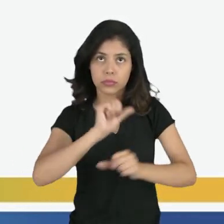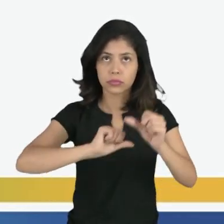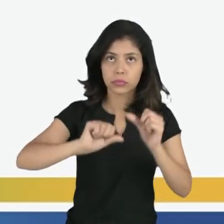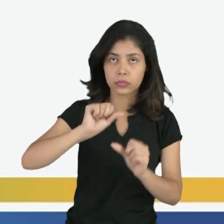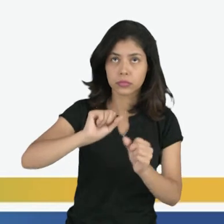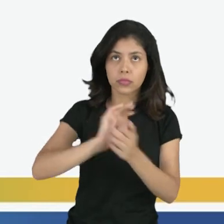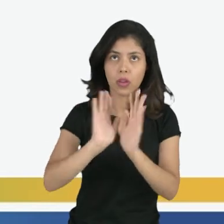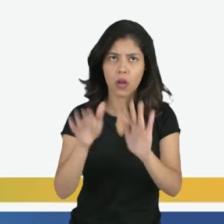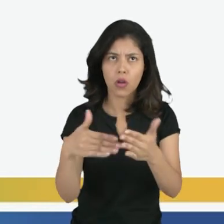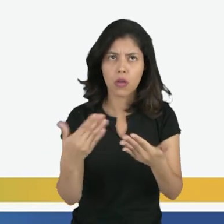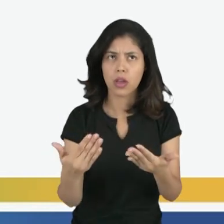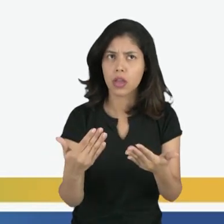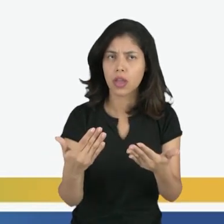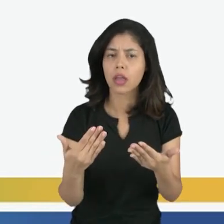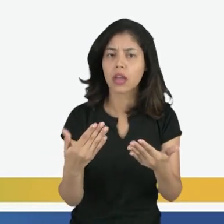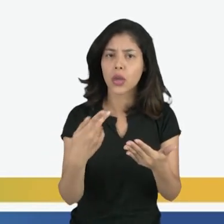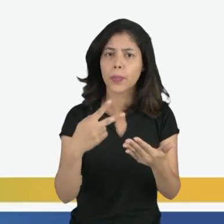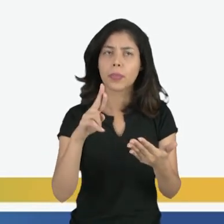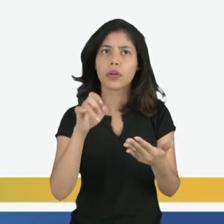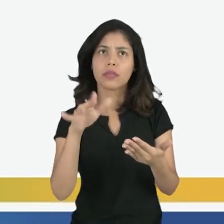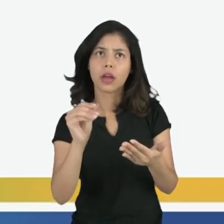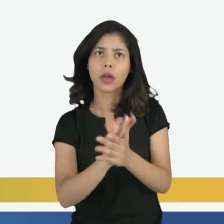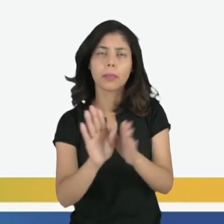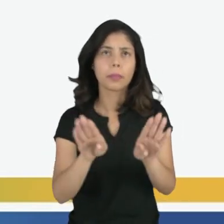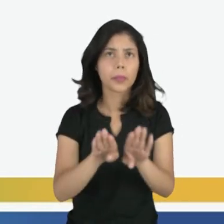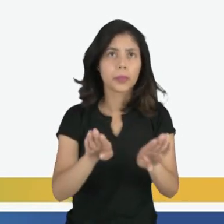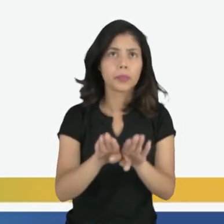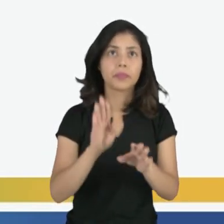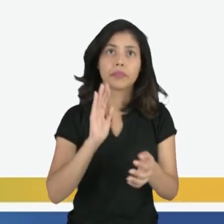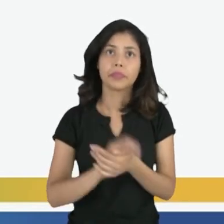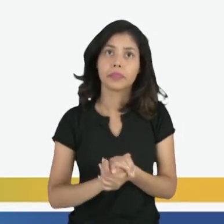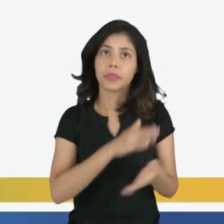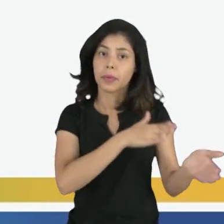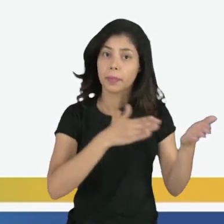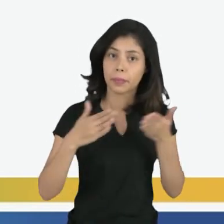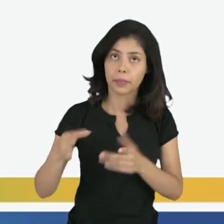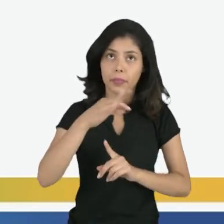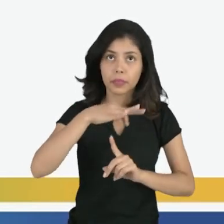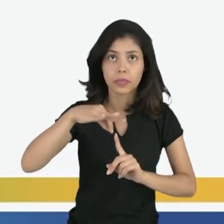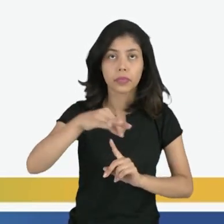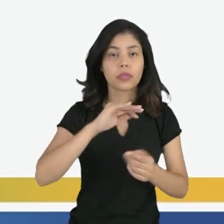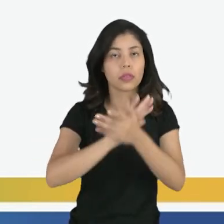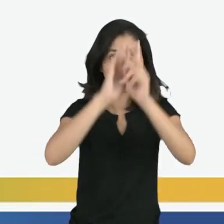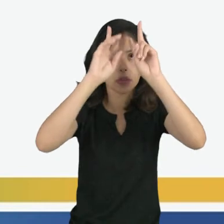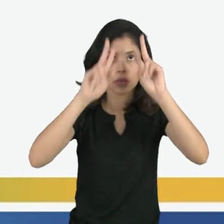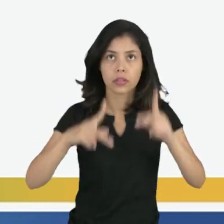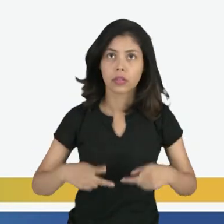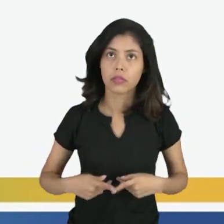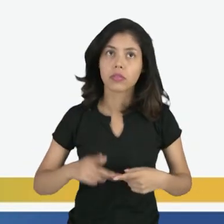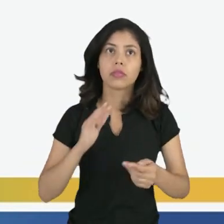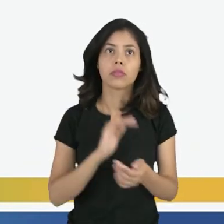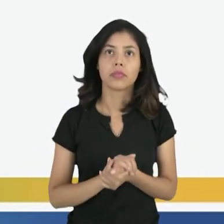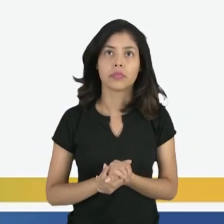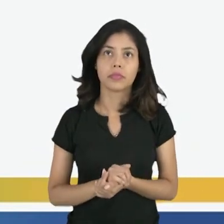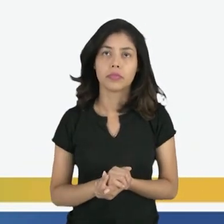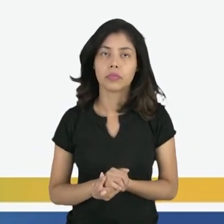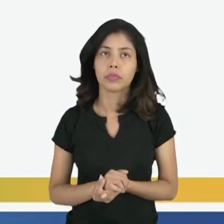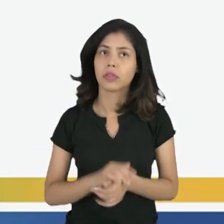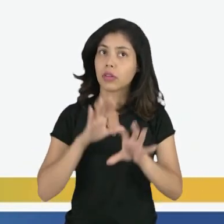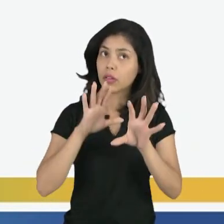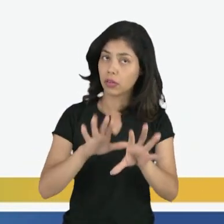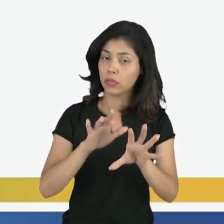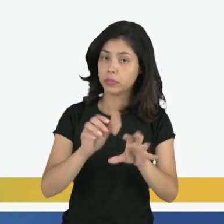transformador. Qual seria capaz de purificar também e de fazer parte do espírito dos homens?